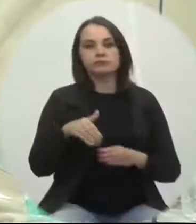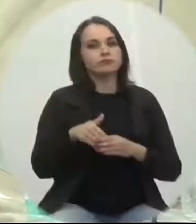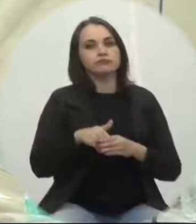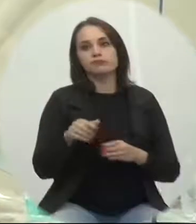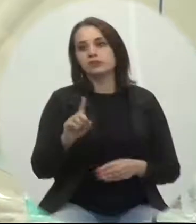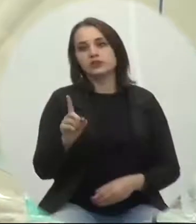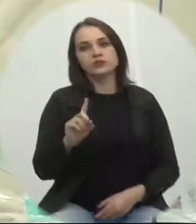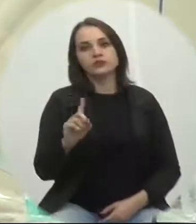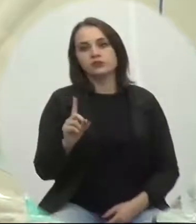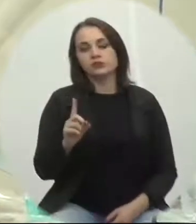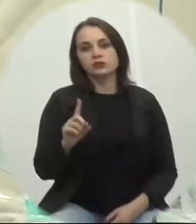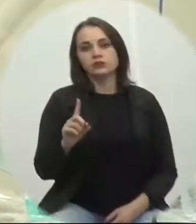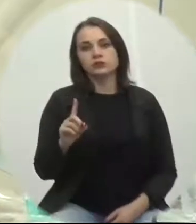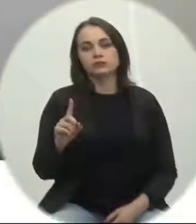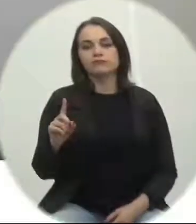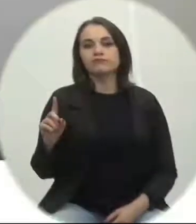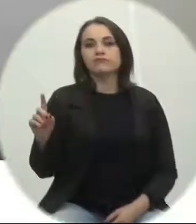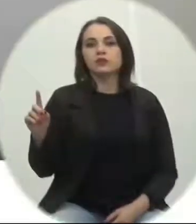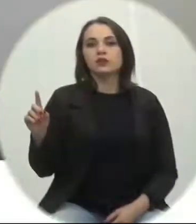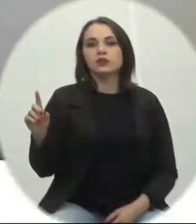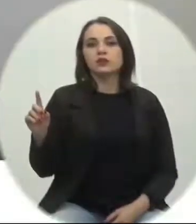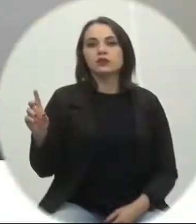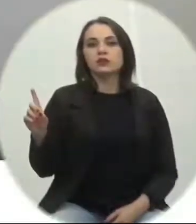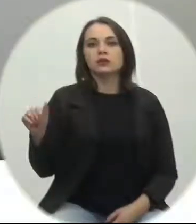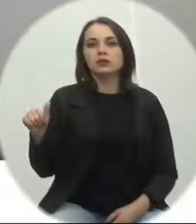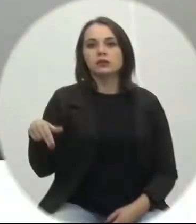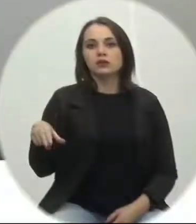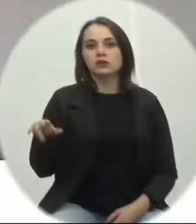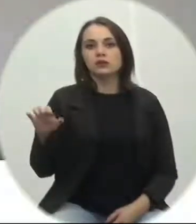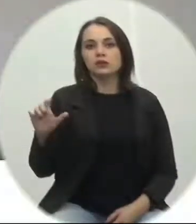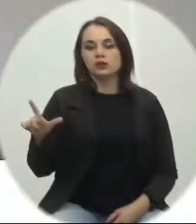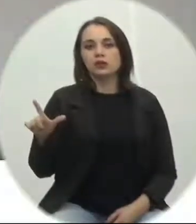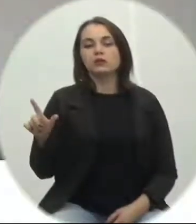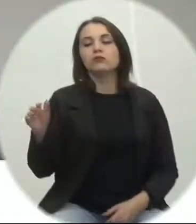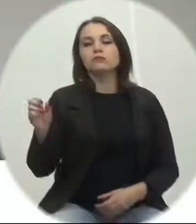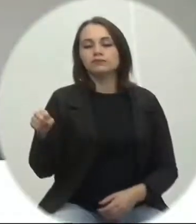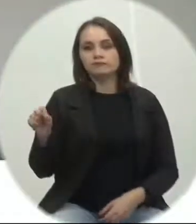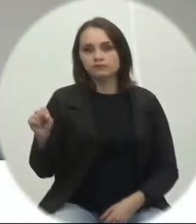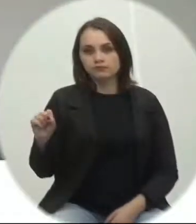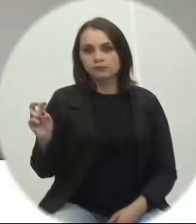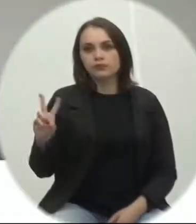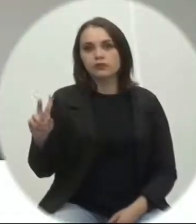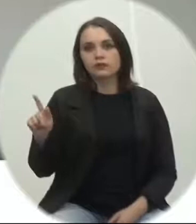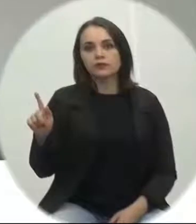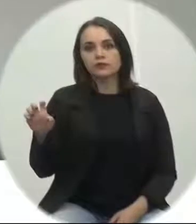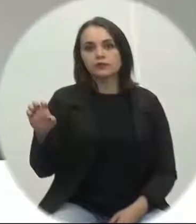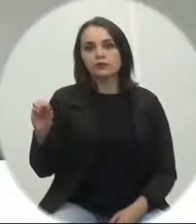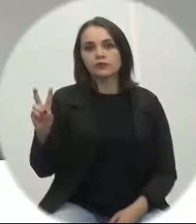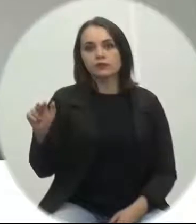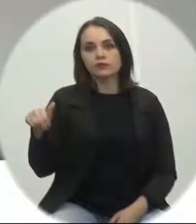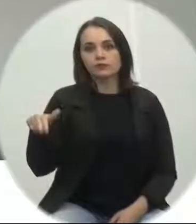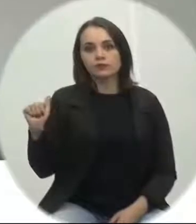PS vereador Daniel Tunis a favor a favor vereadora Giovana Zanetti